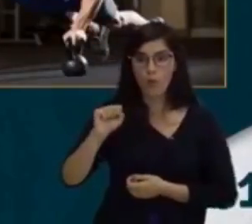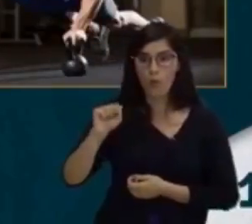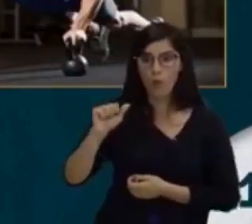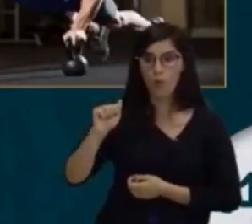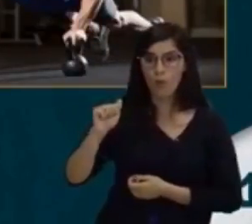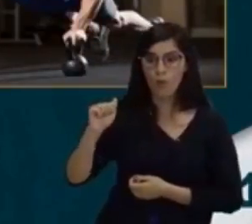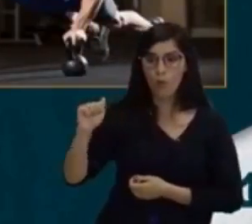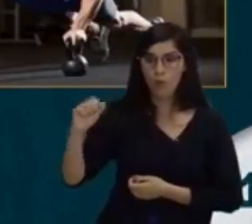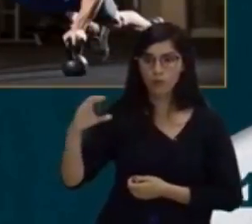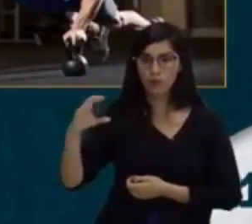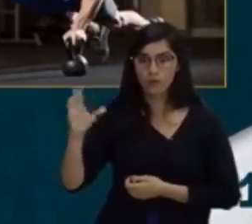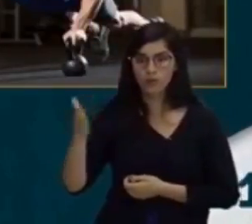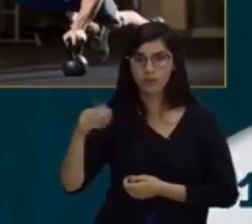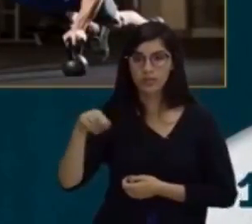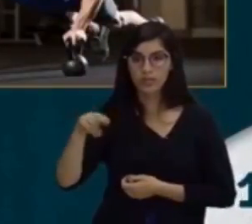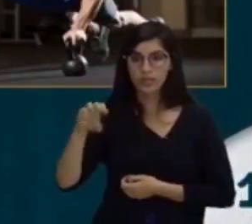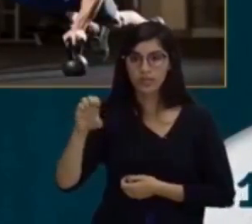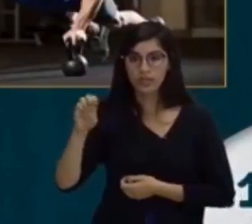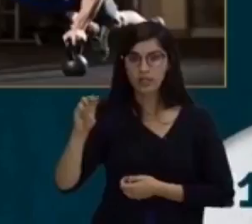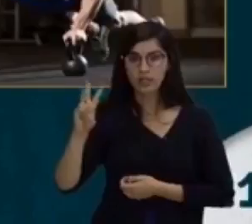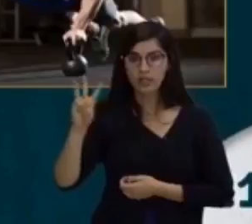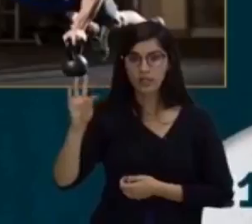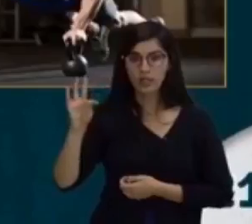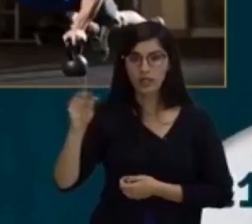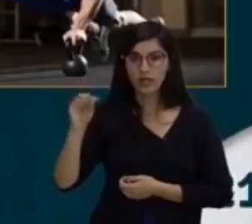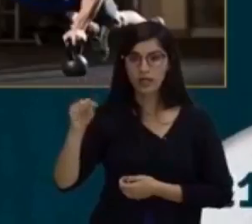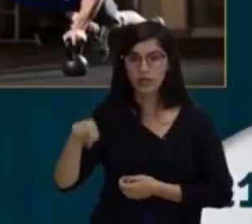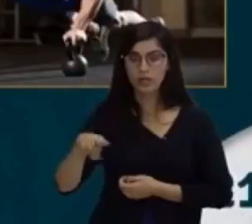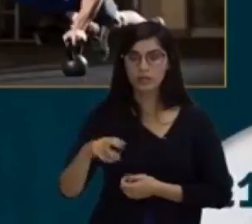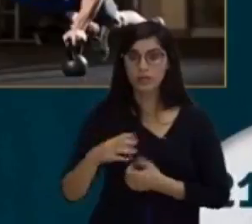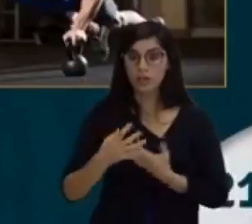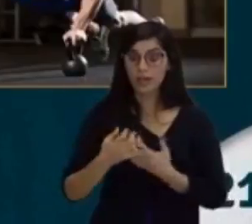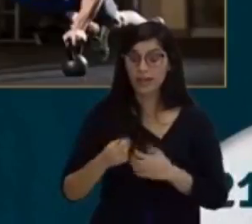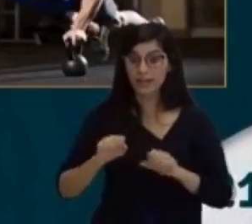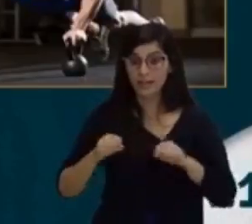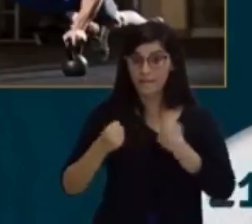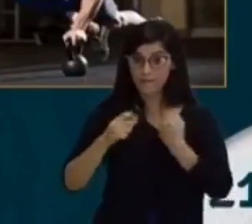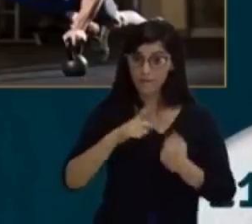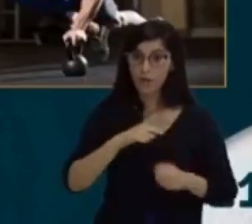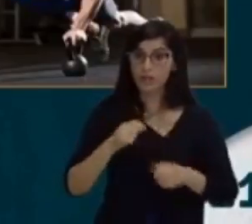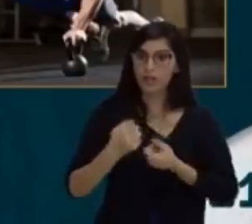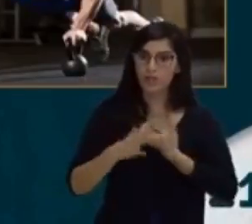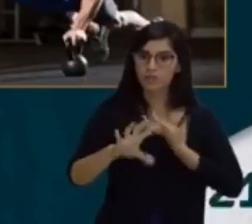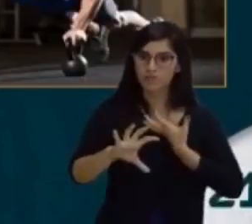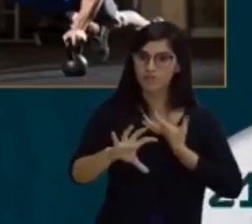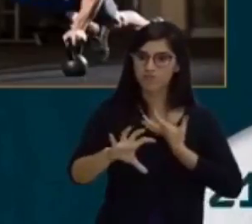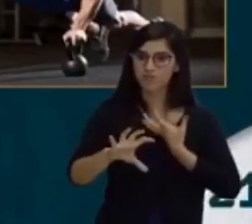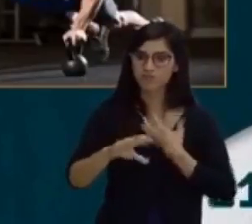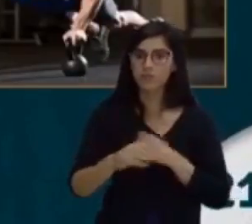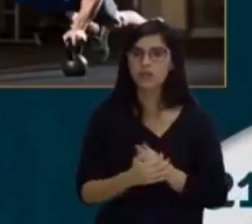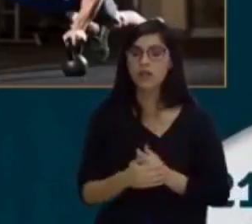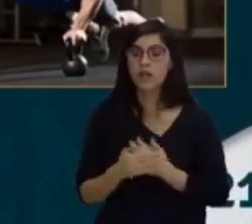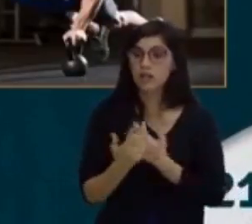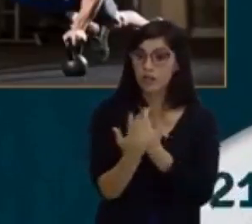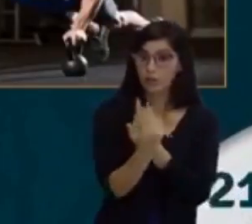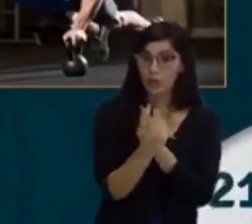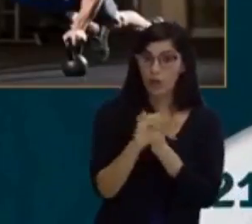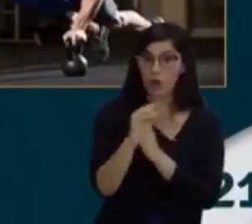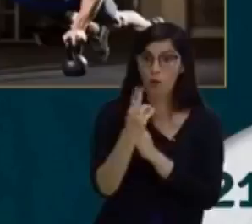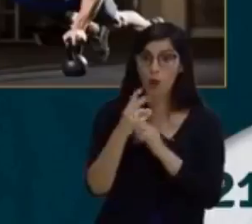cada força, há uma reação. Ou seja, há uma força também diferente. Igual e contrária.